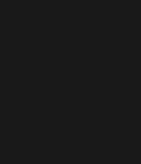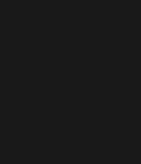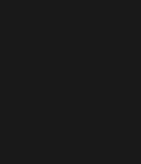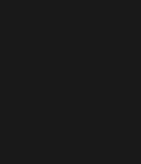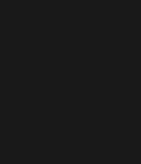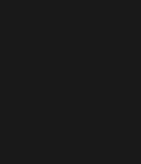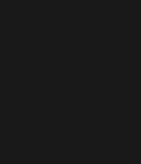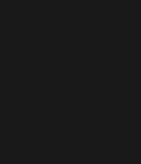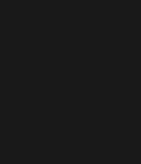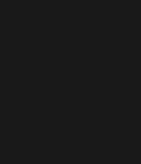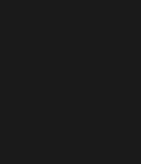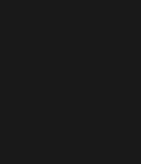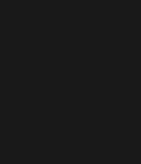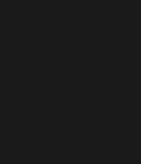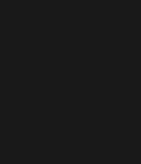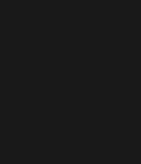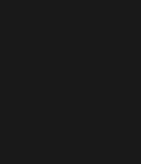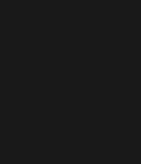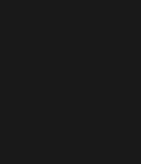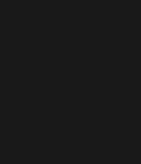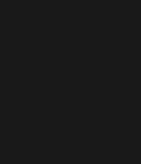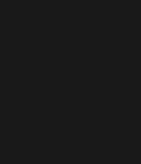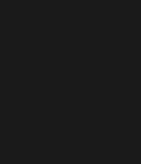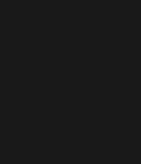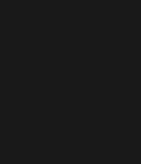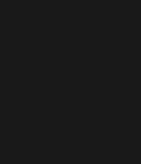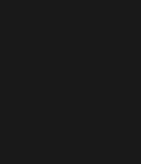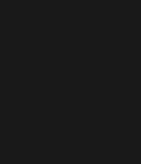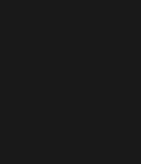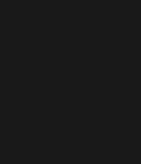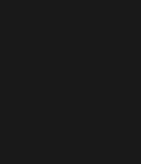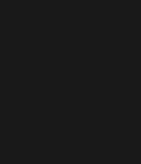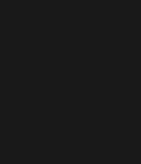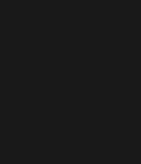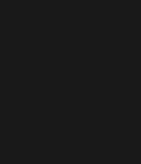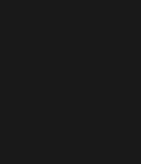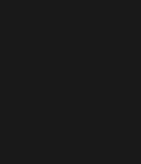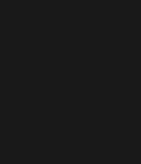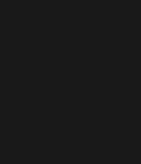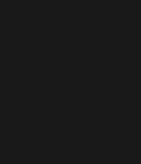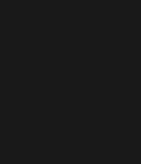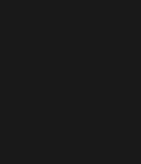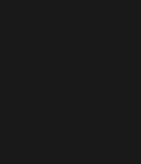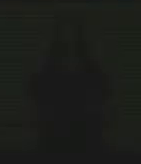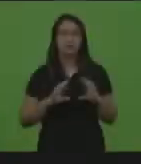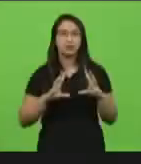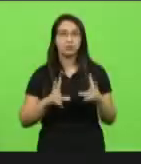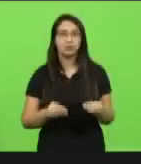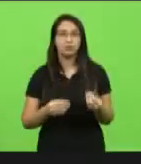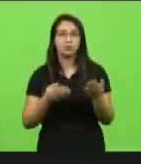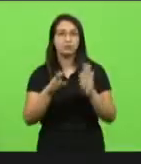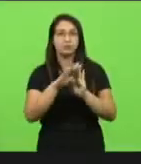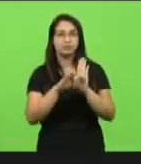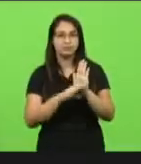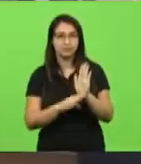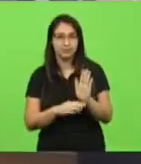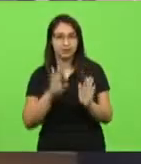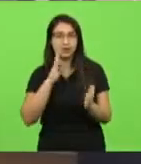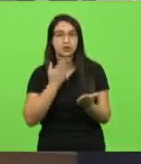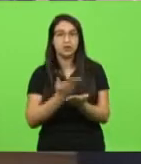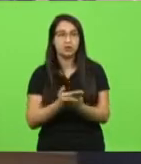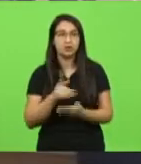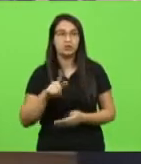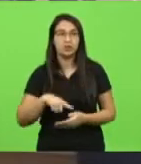amorosidade, que é característica do trâmite ordinário de todas as matérias que eu acredito que estejam tão